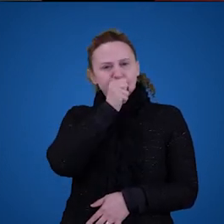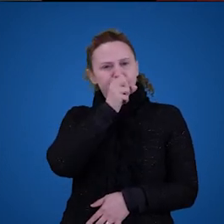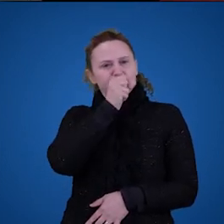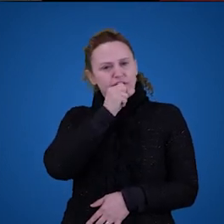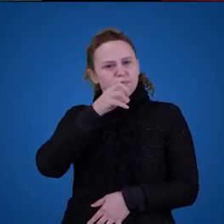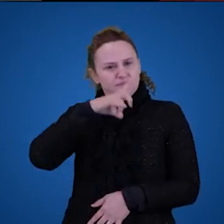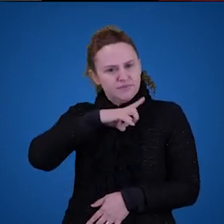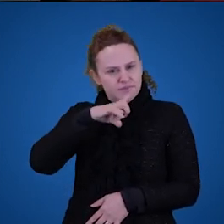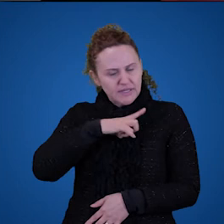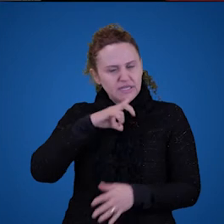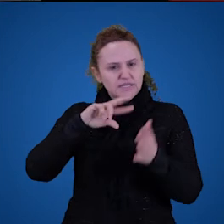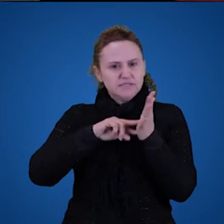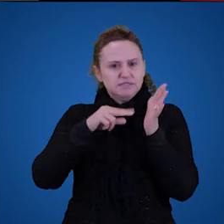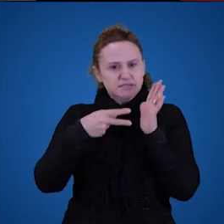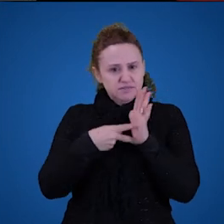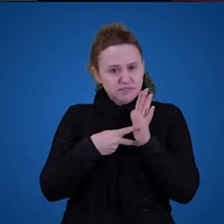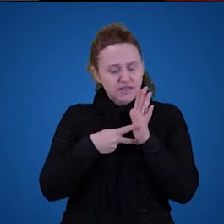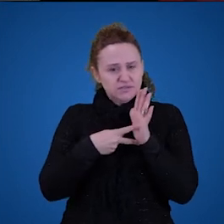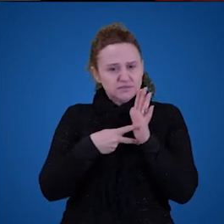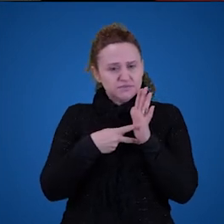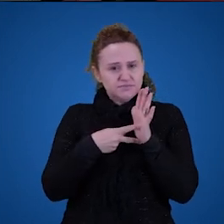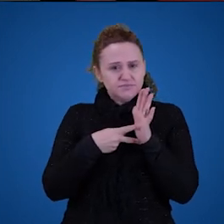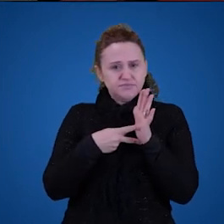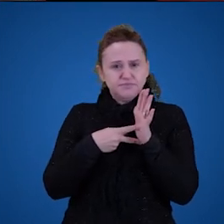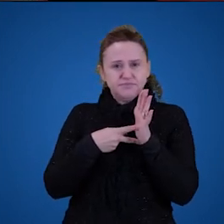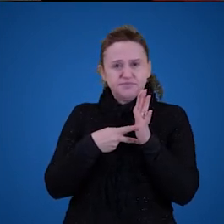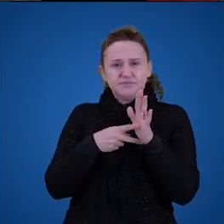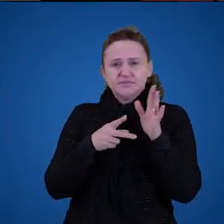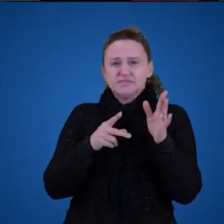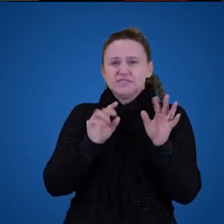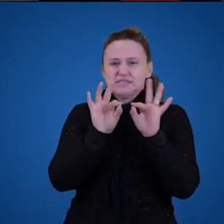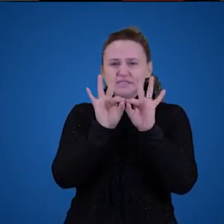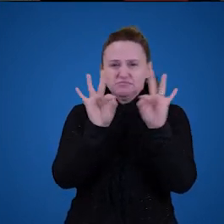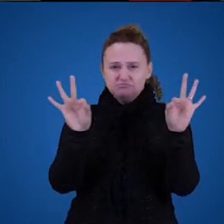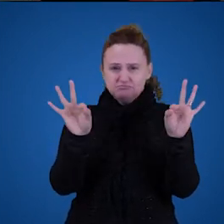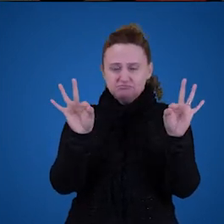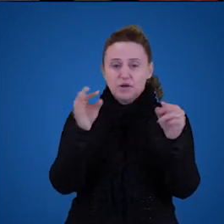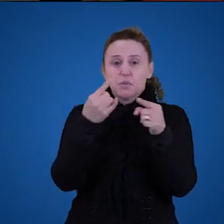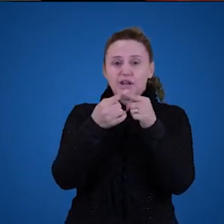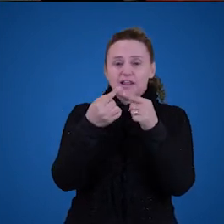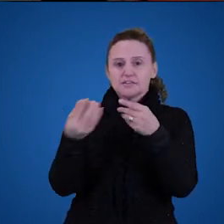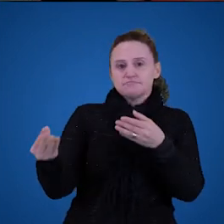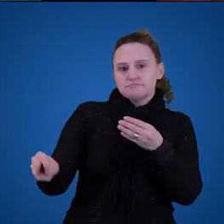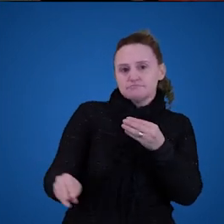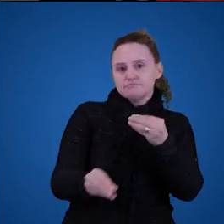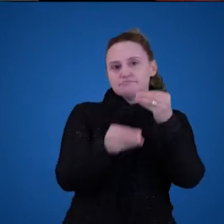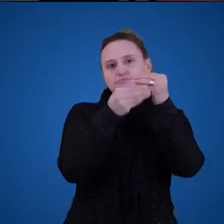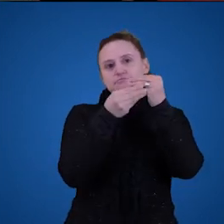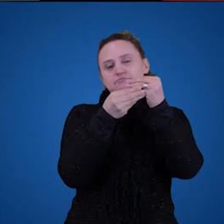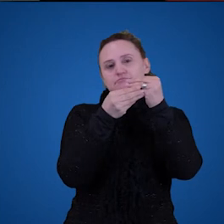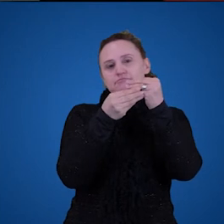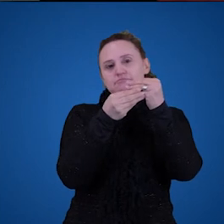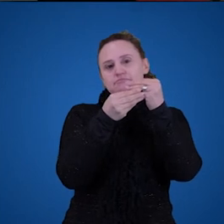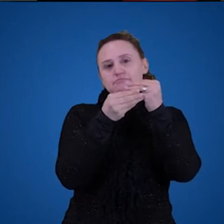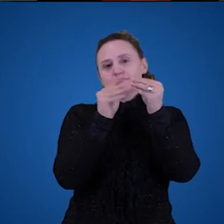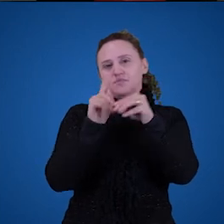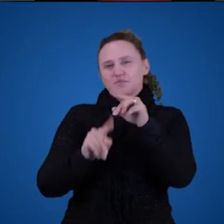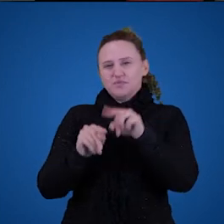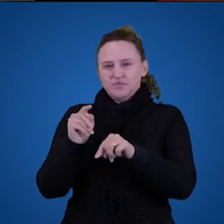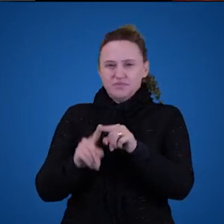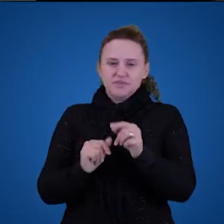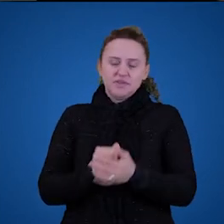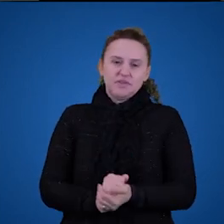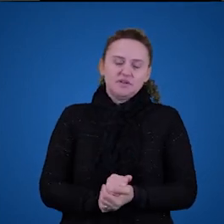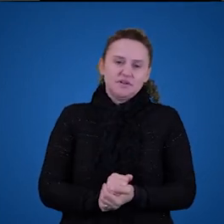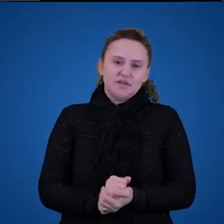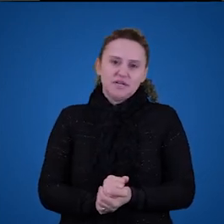significado, ou melhor dizendo, a minha garrafa laranja tem significado, a expressão toda, porque eu estou inserindo este objeto na